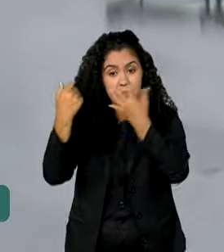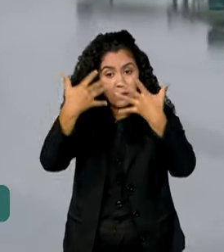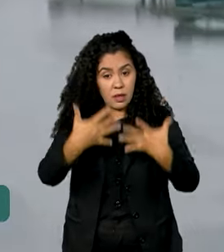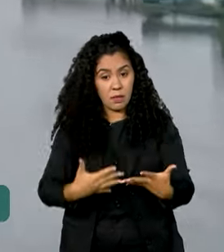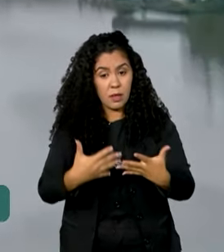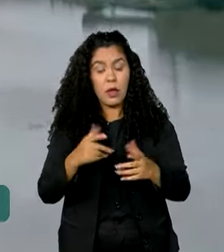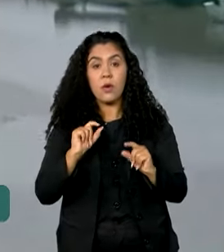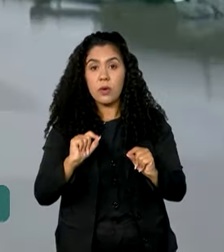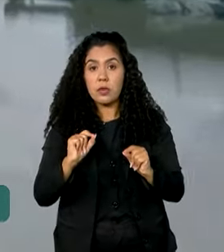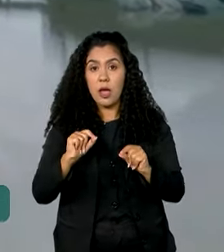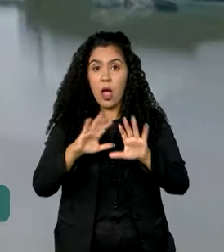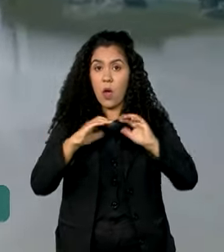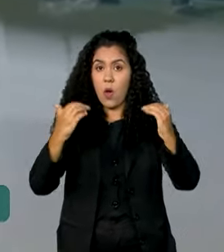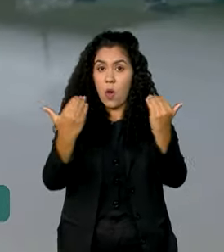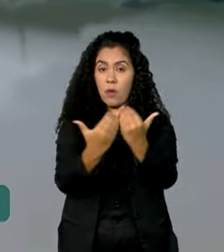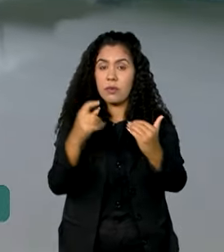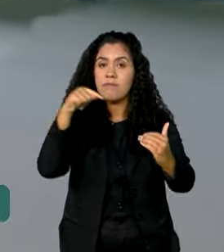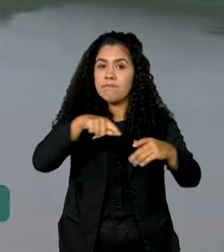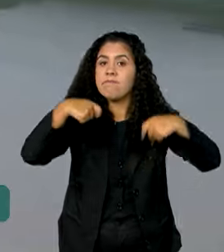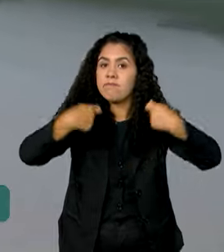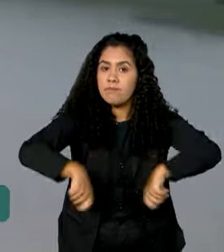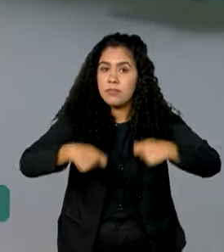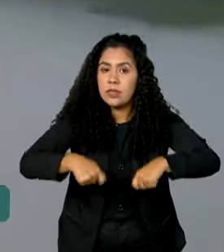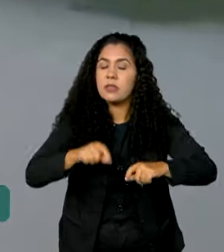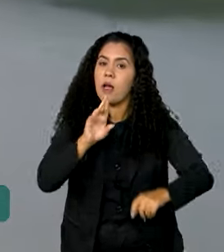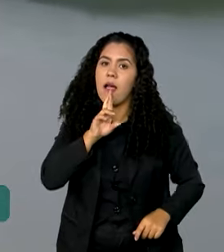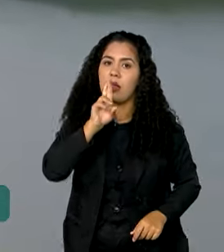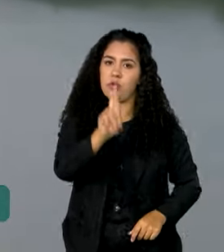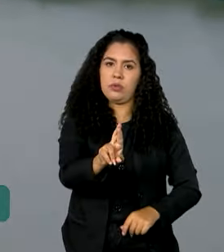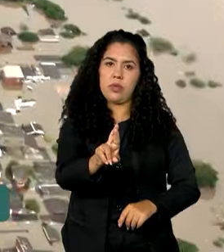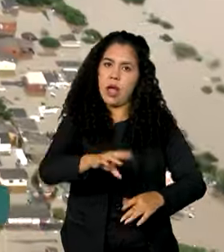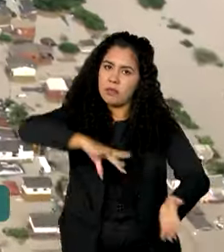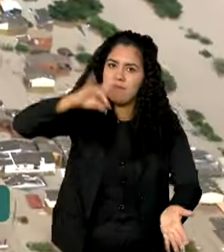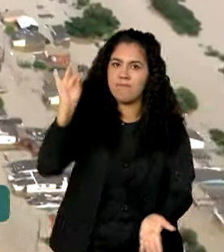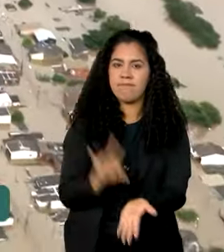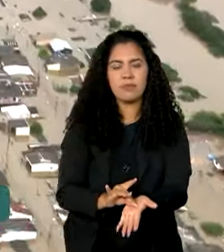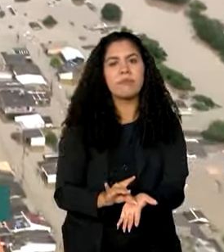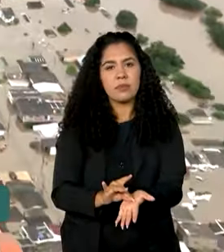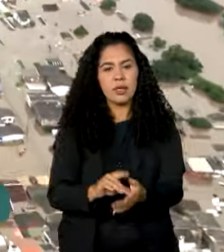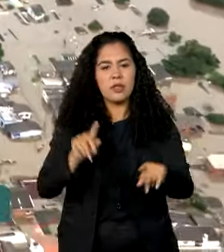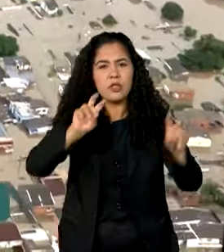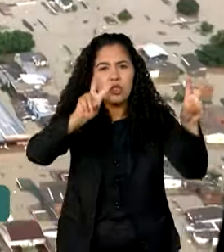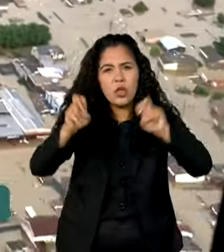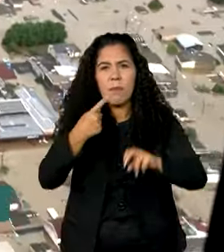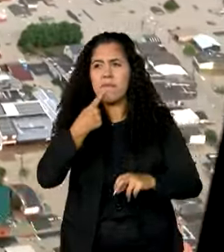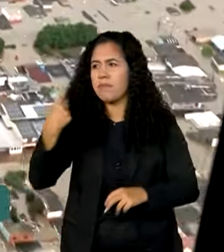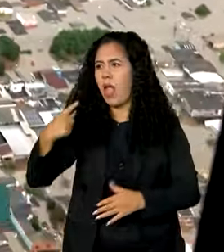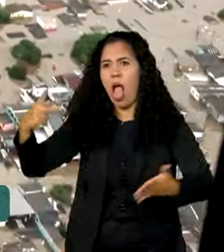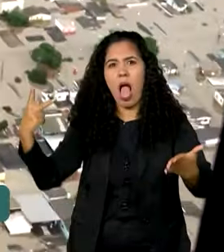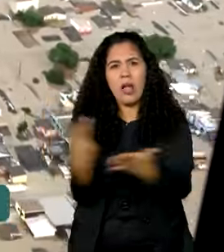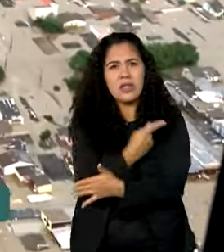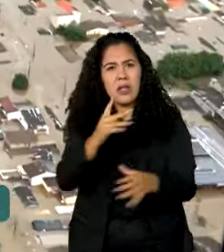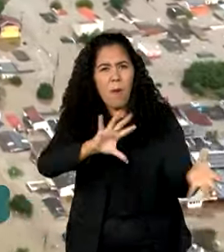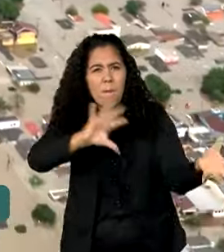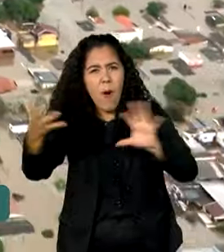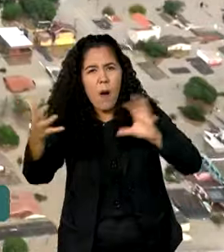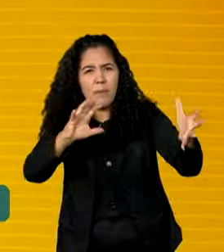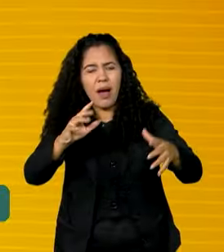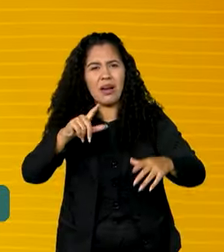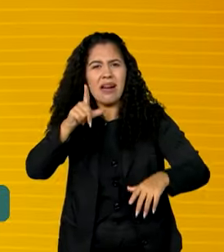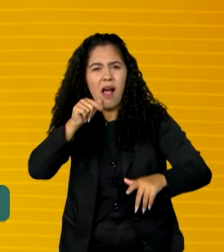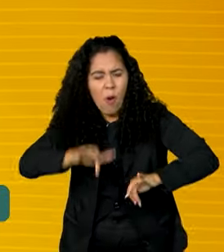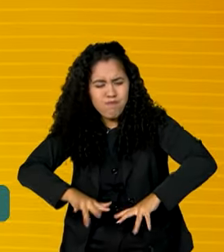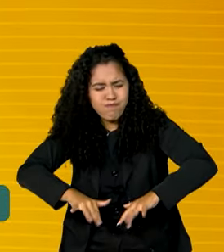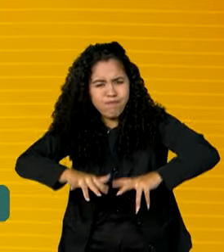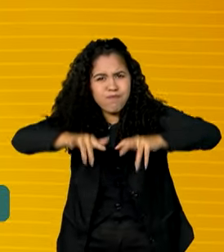COP29 precisa ser uma conferência de resultados concretos. Tragédias recentes, como as enchentes no Rio Grande do